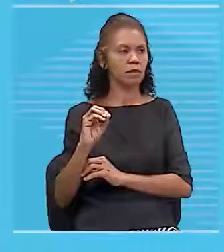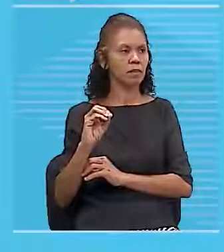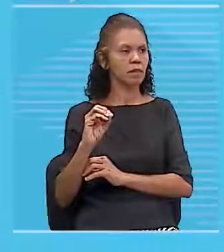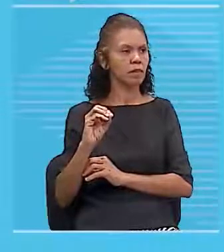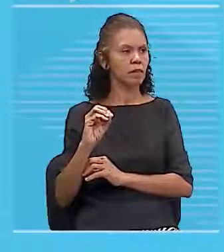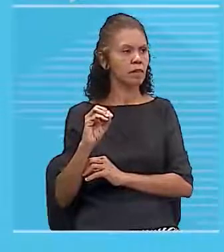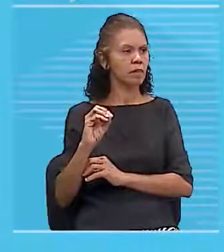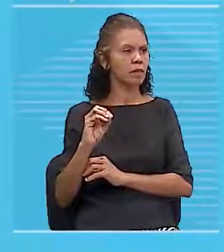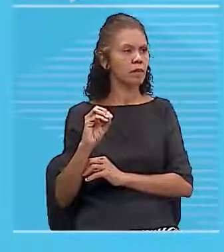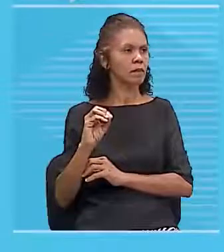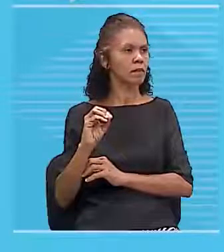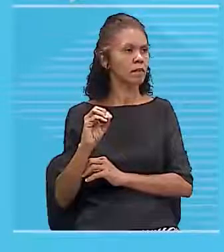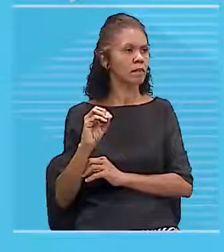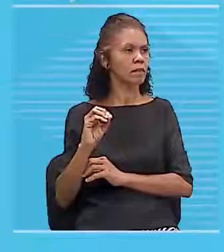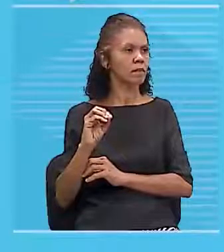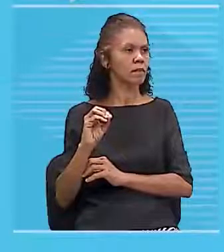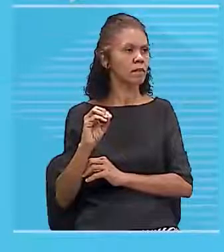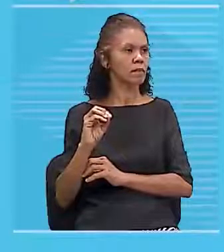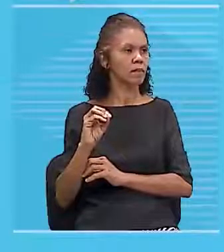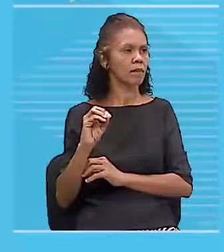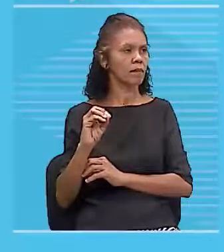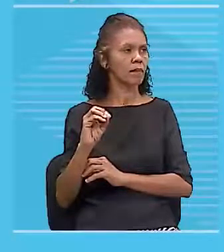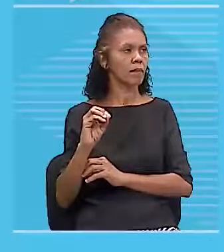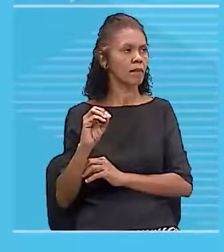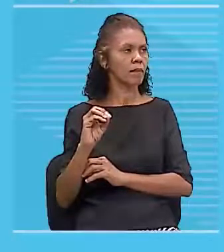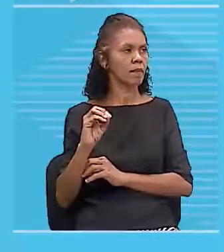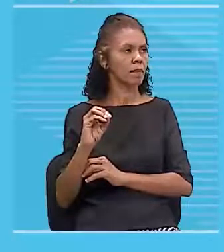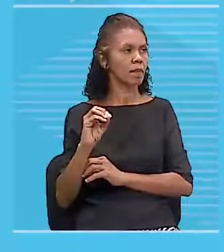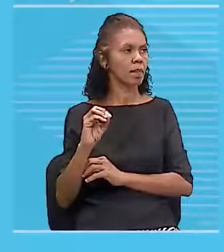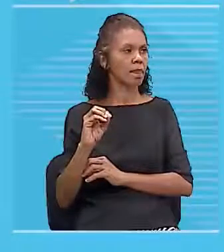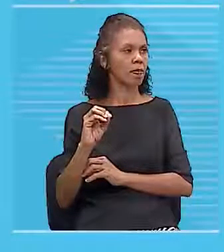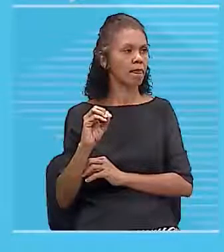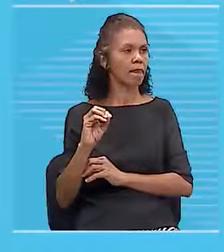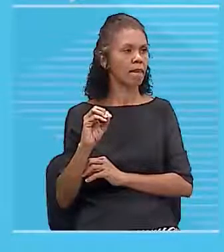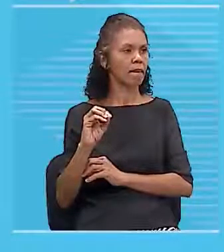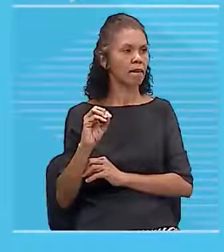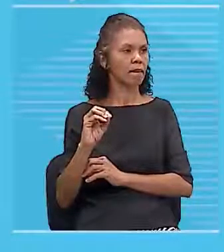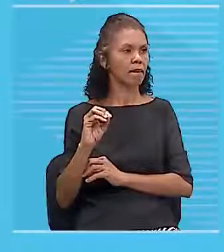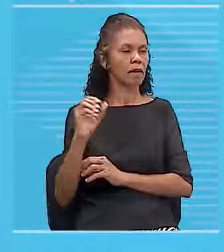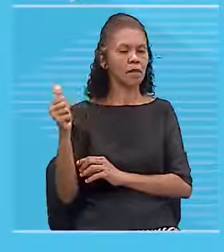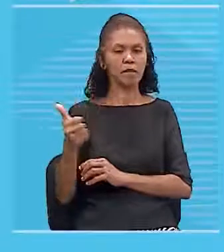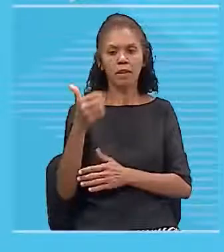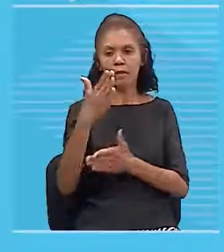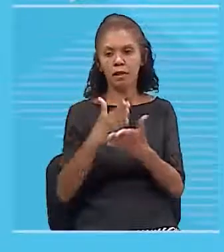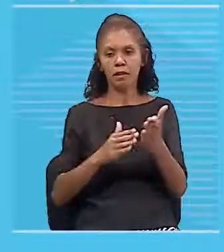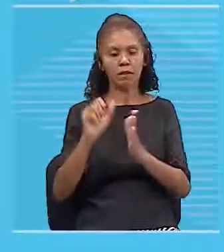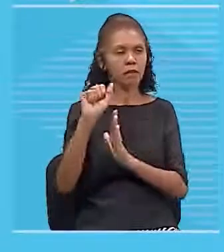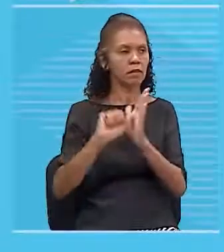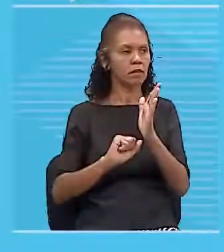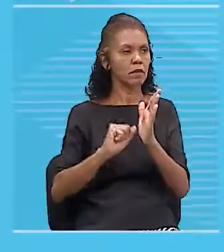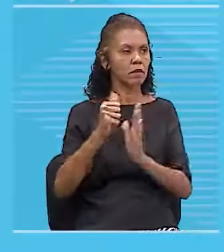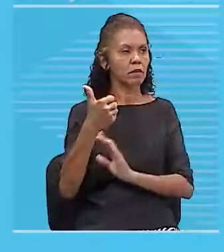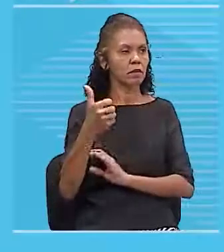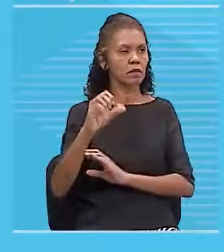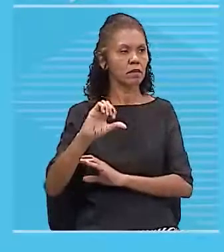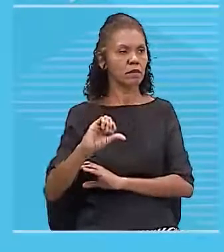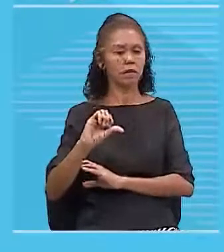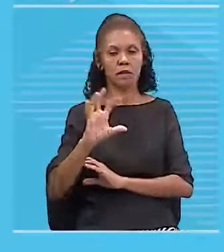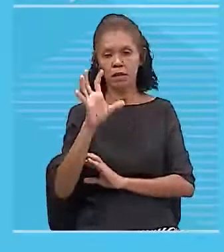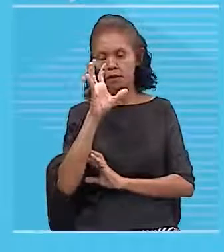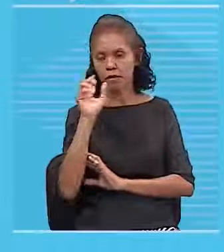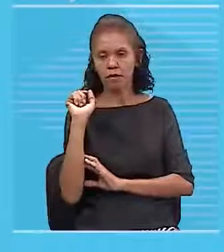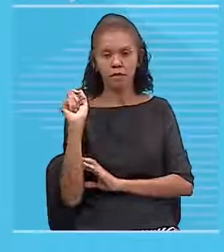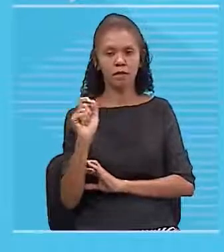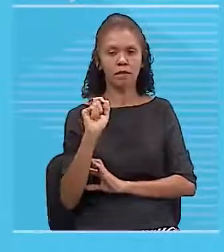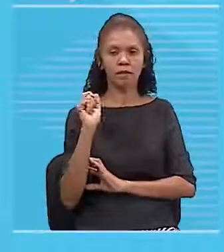1820, primeira metade do século 19, ele conseguiu observar o